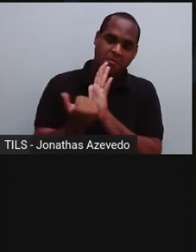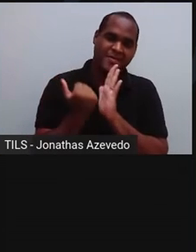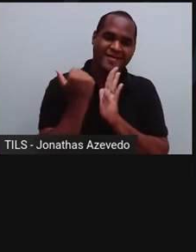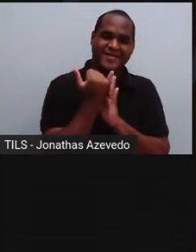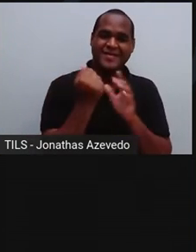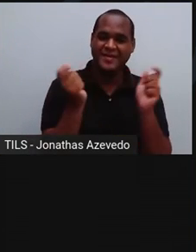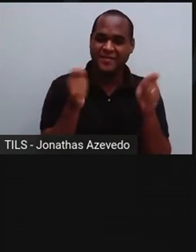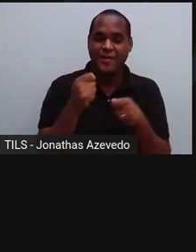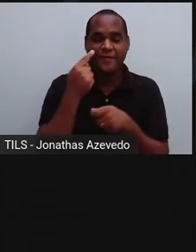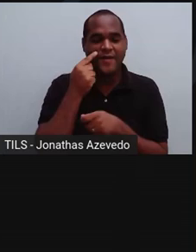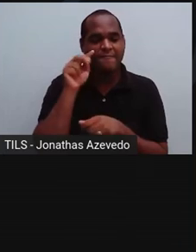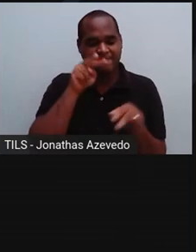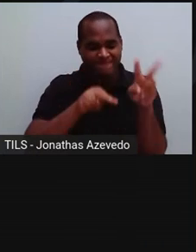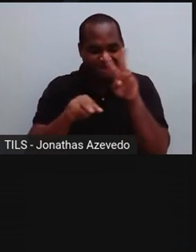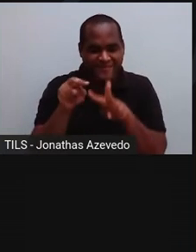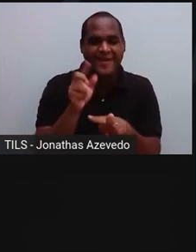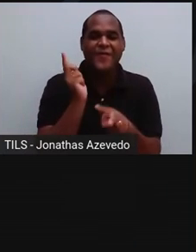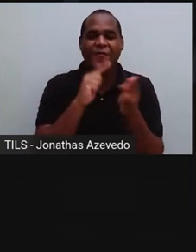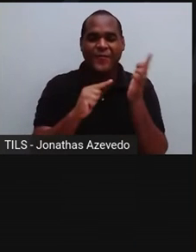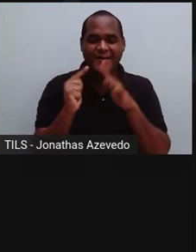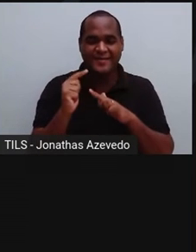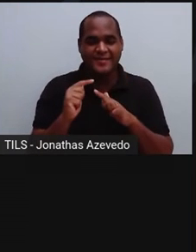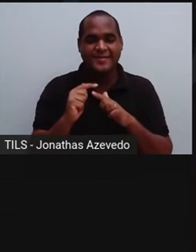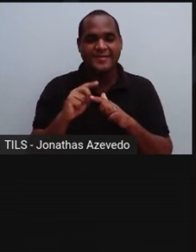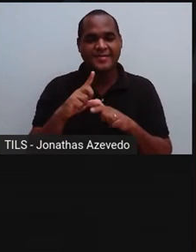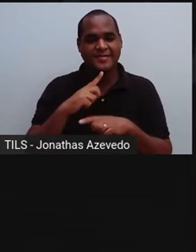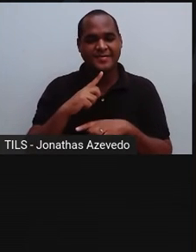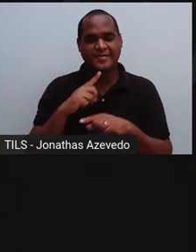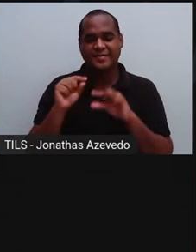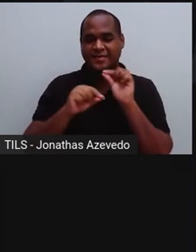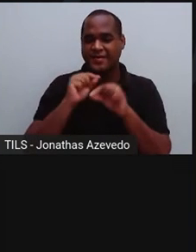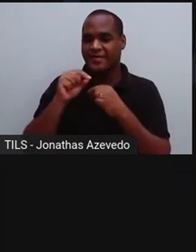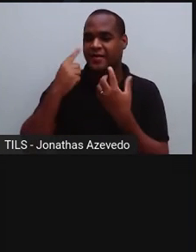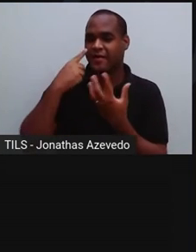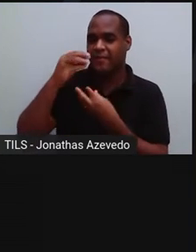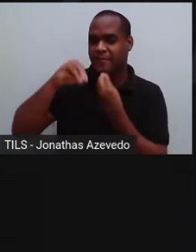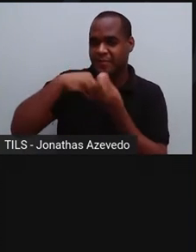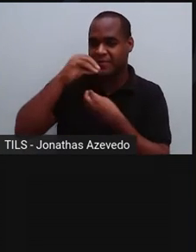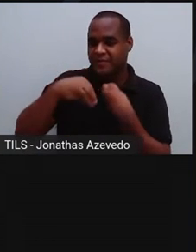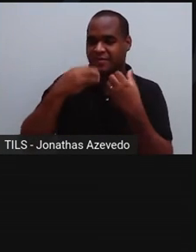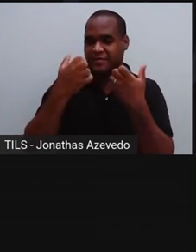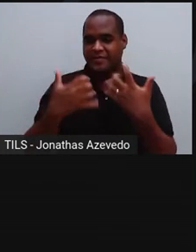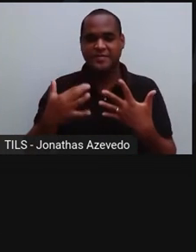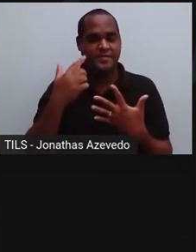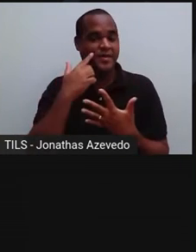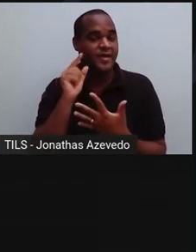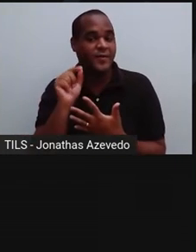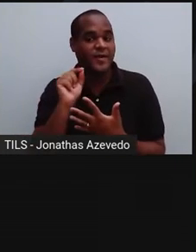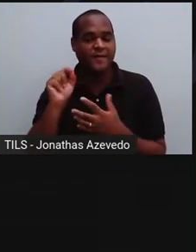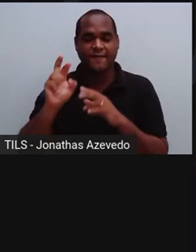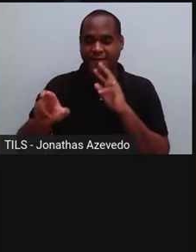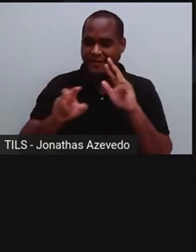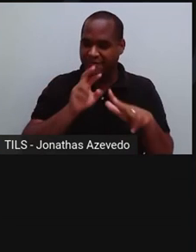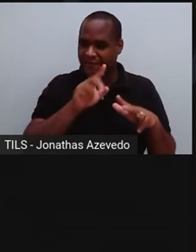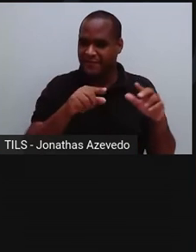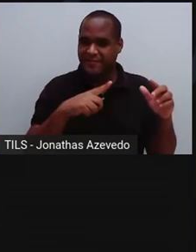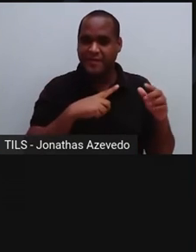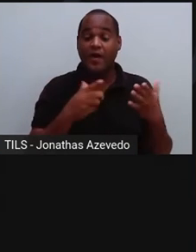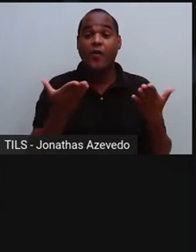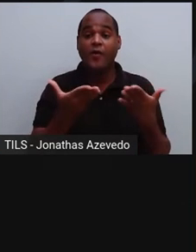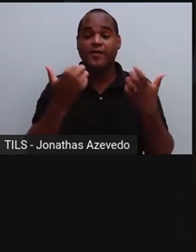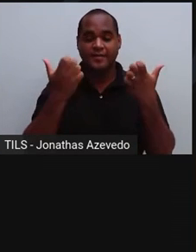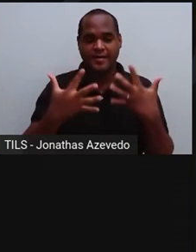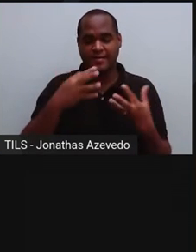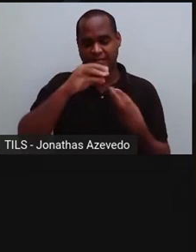visualmente distinguíveis. Nesse tipo de mistura, os componentes ficam em fases diferentes. Um bom exemplo de mistura